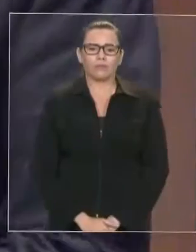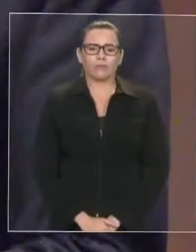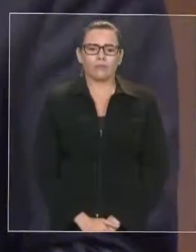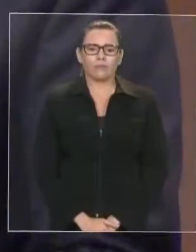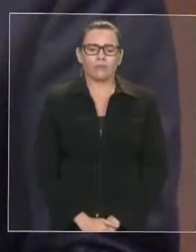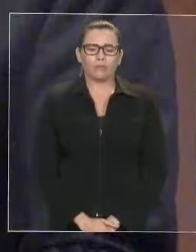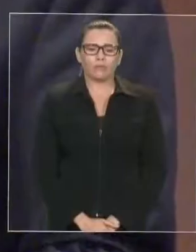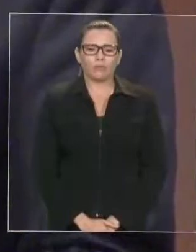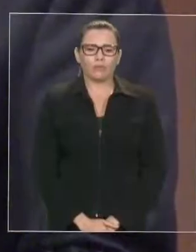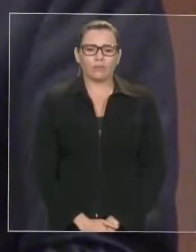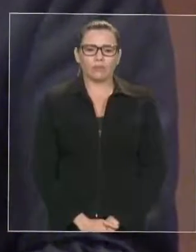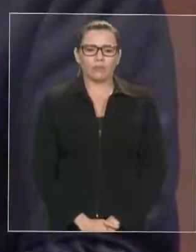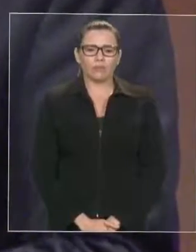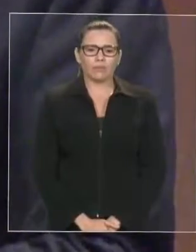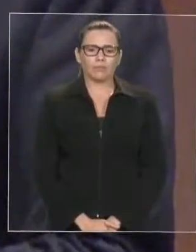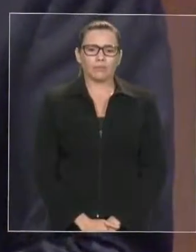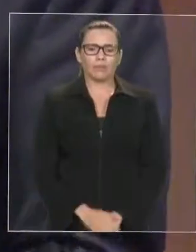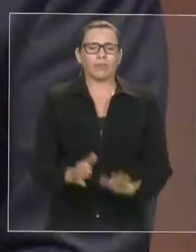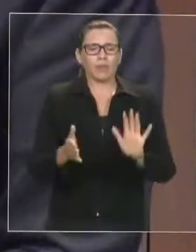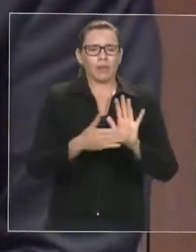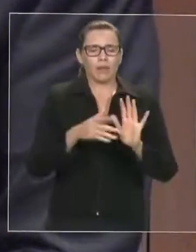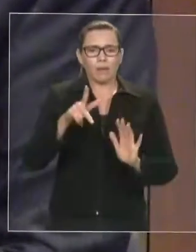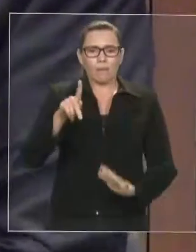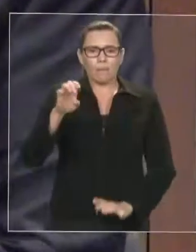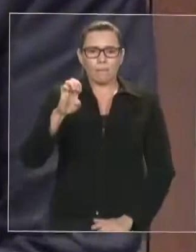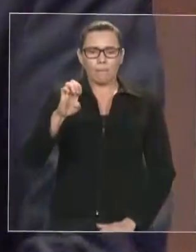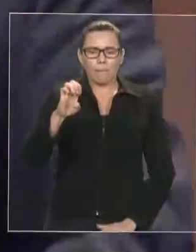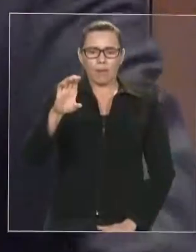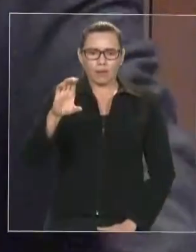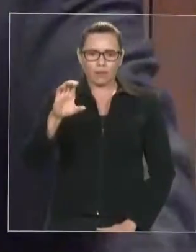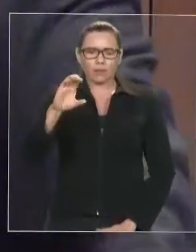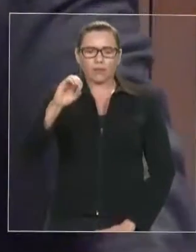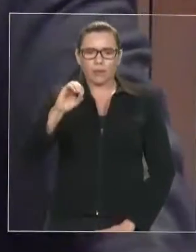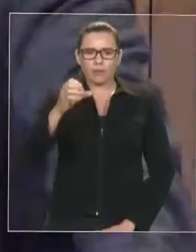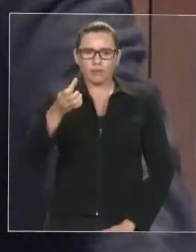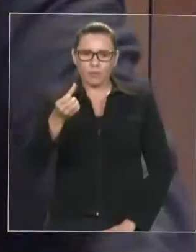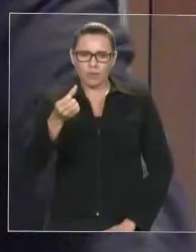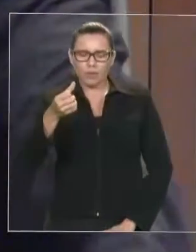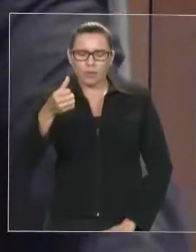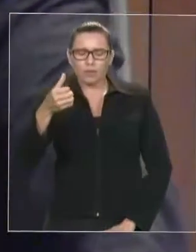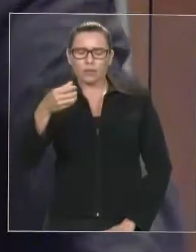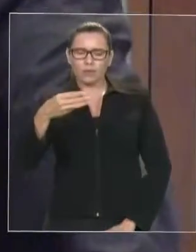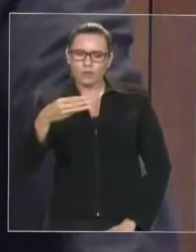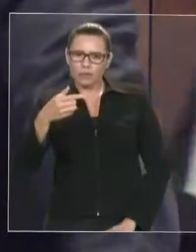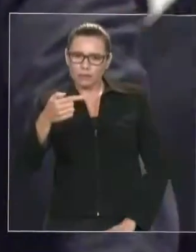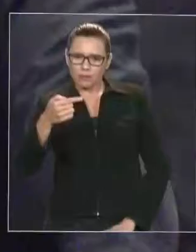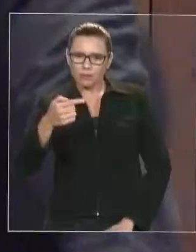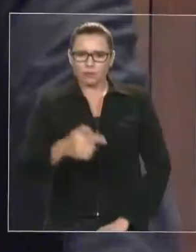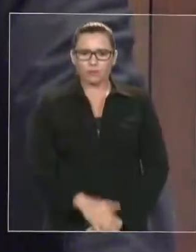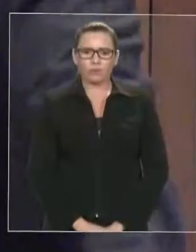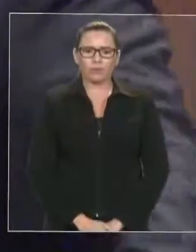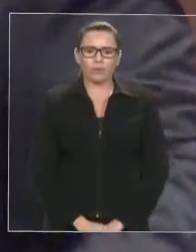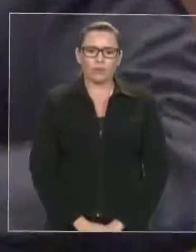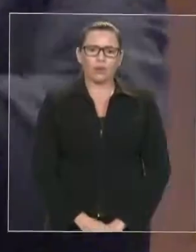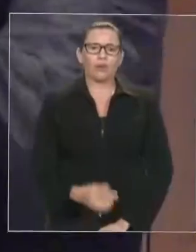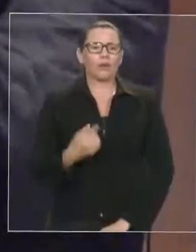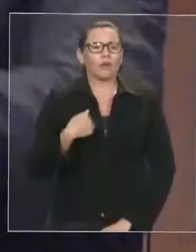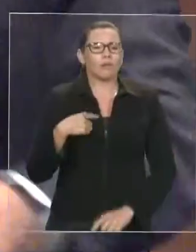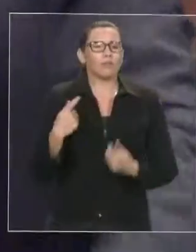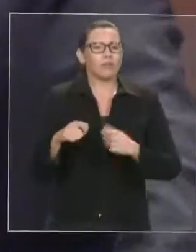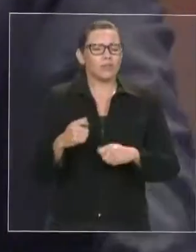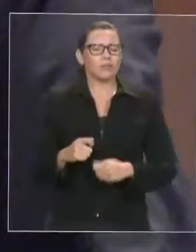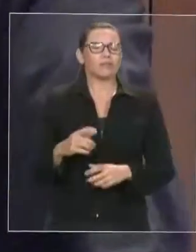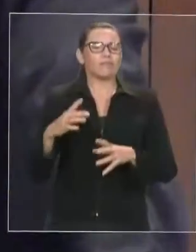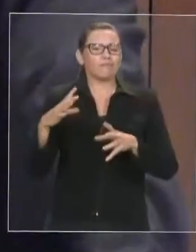Apesar de necessitarmos para tramitar de apenas 14 assinaturas e depois de